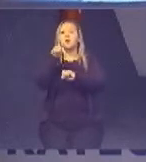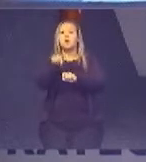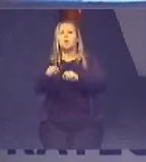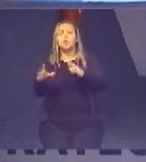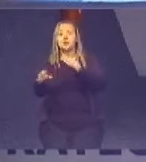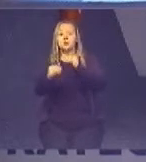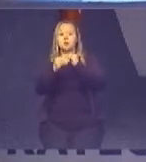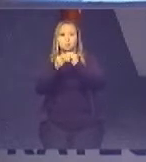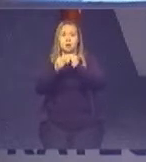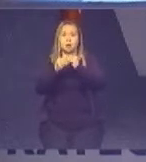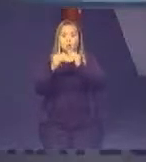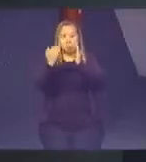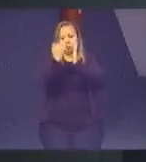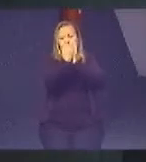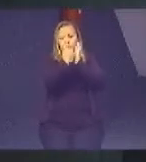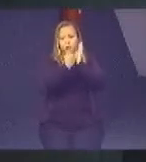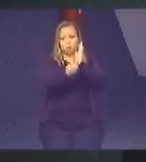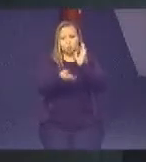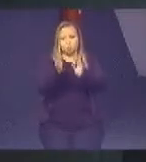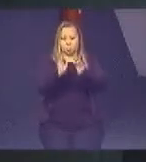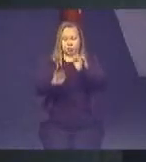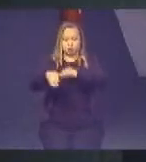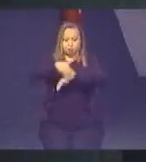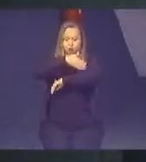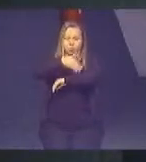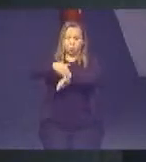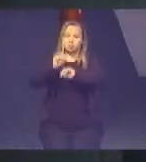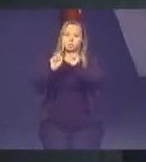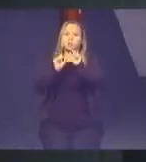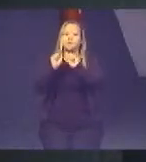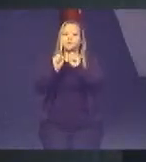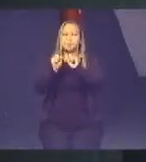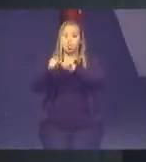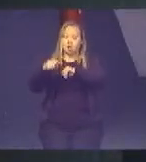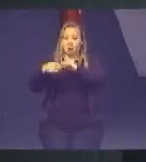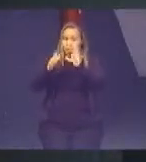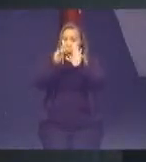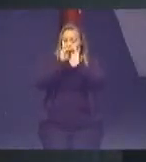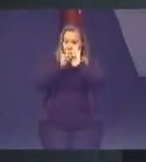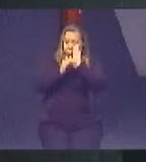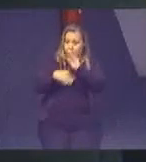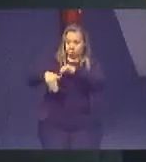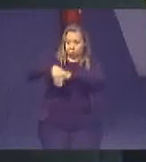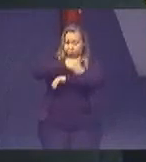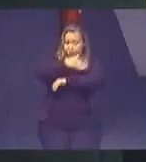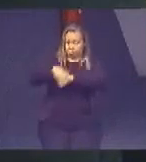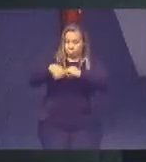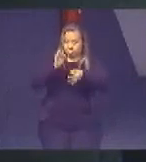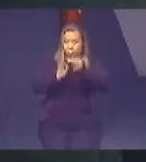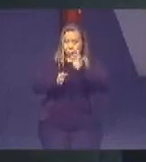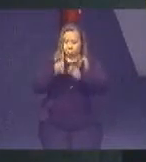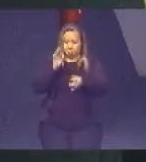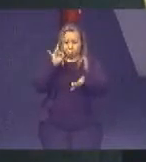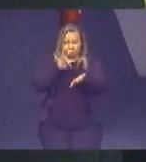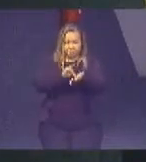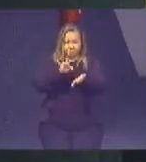completaria no programa Justiça no Bairro? No programa Justiça no Bairro nós temos uma verdadeira